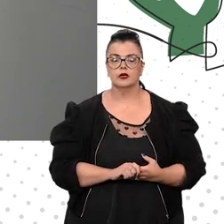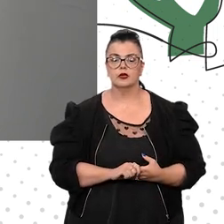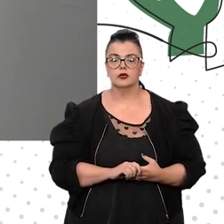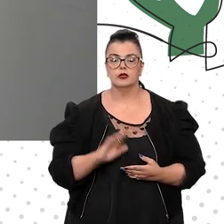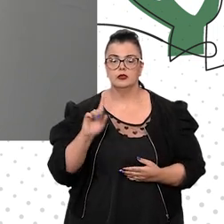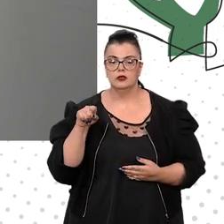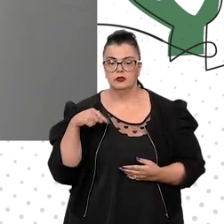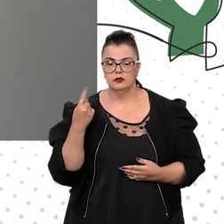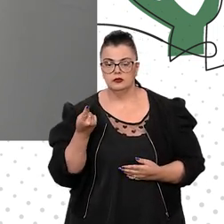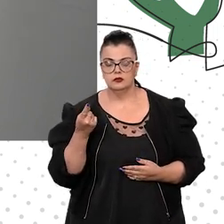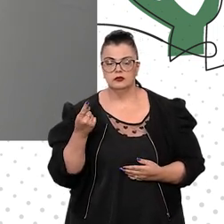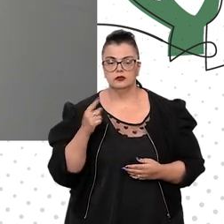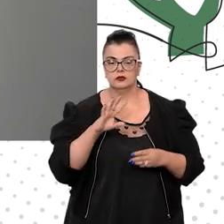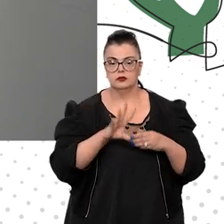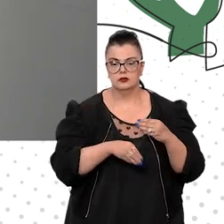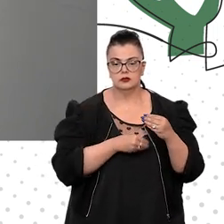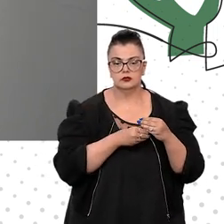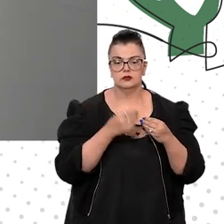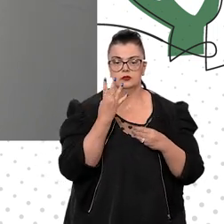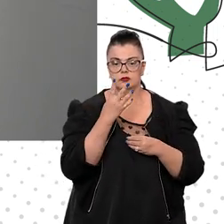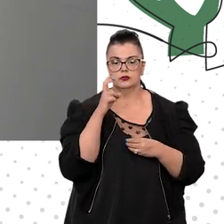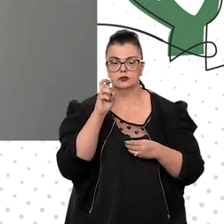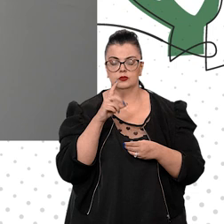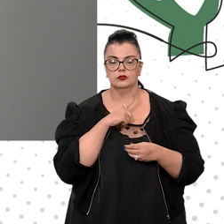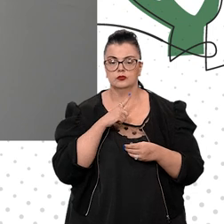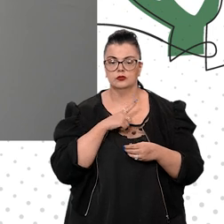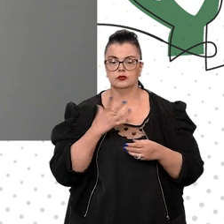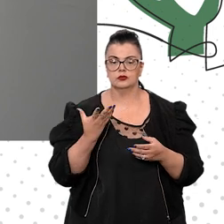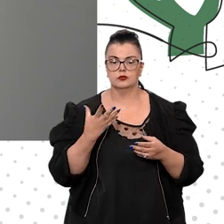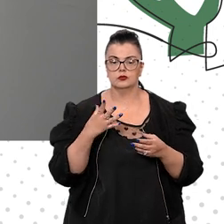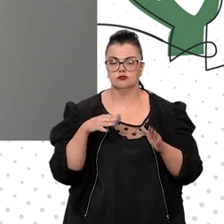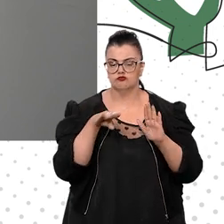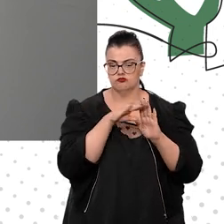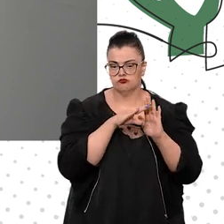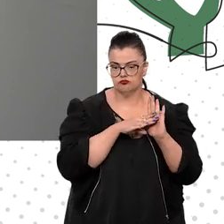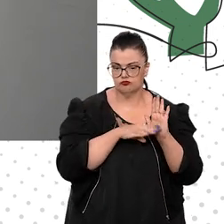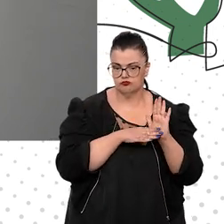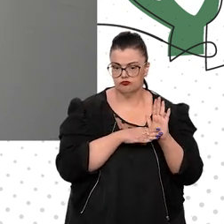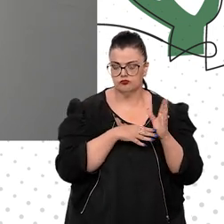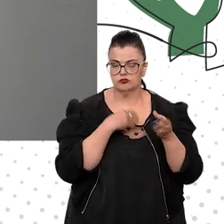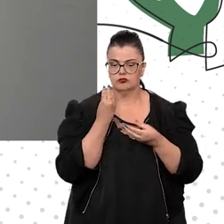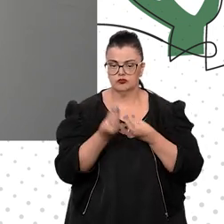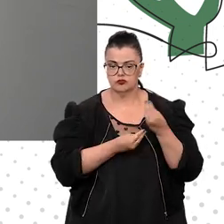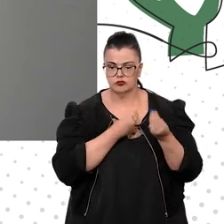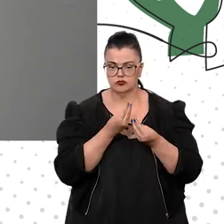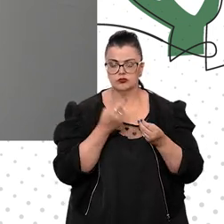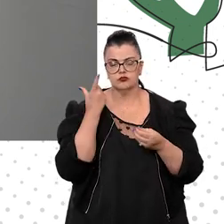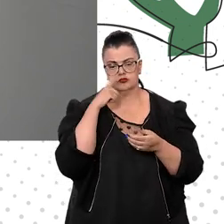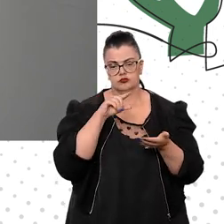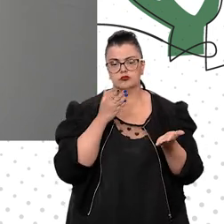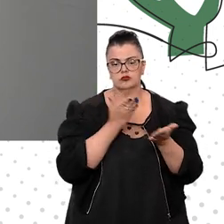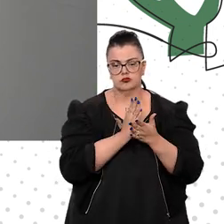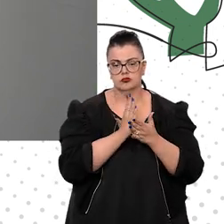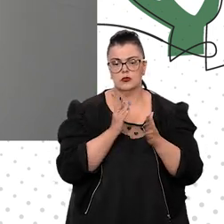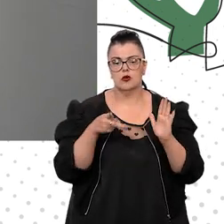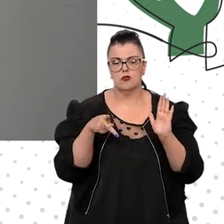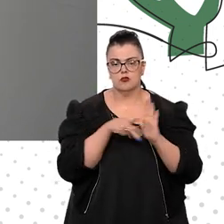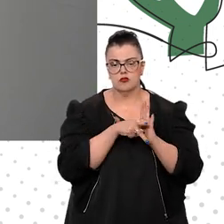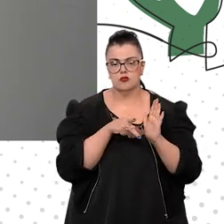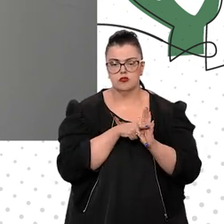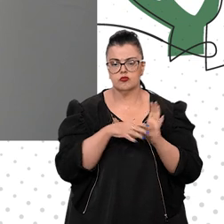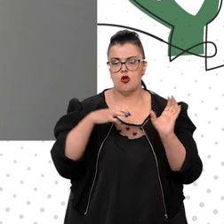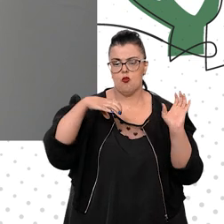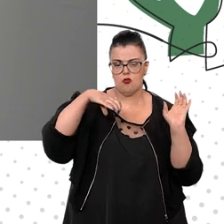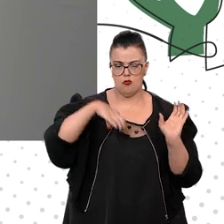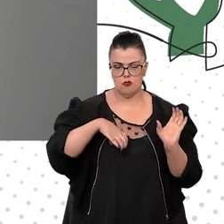partir da Emenda 45, contemplou um mecanismo por meio do qual é possível ao Congresso Nacional, por votação